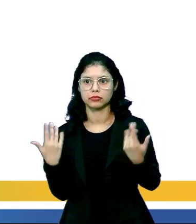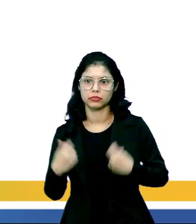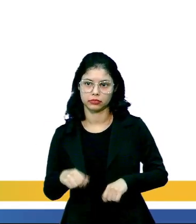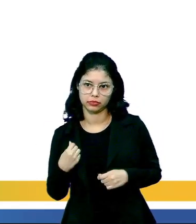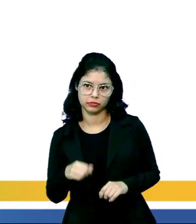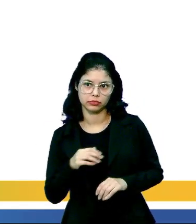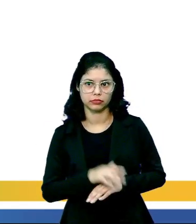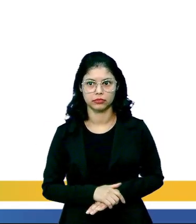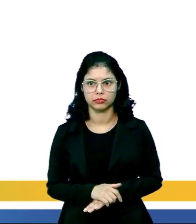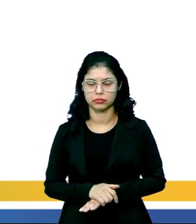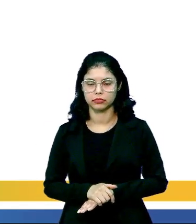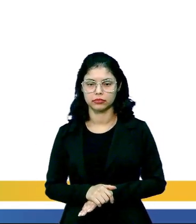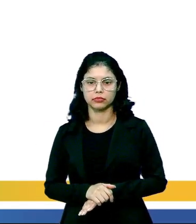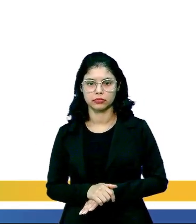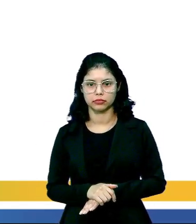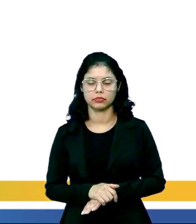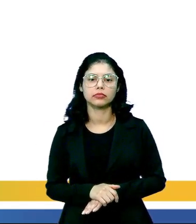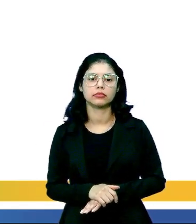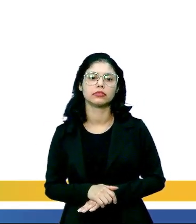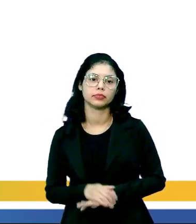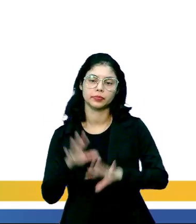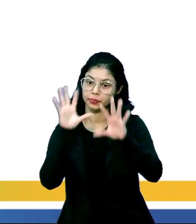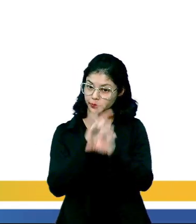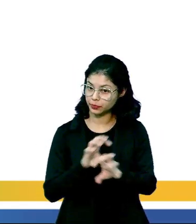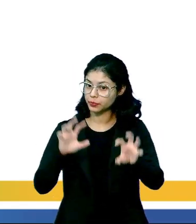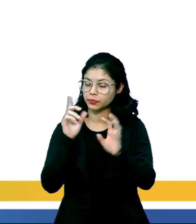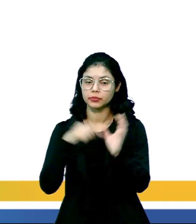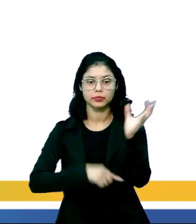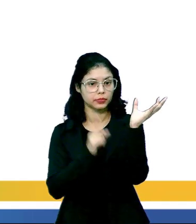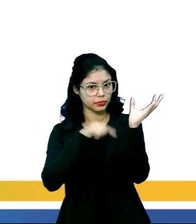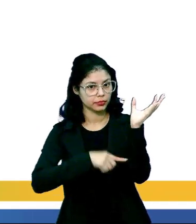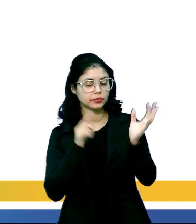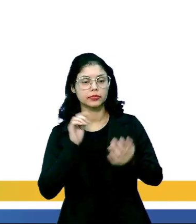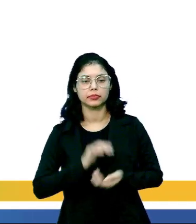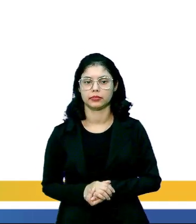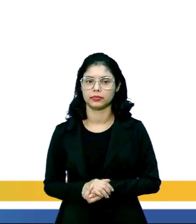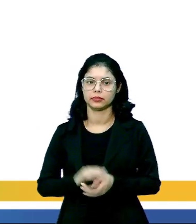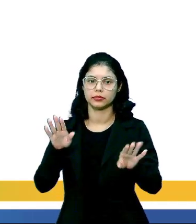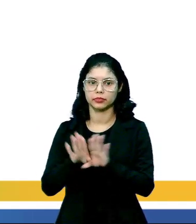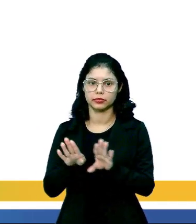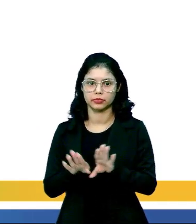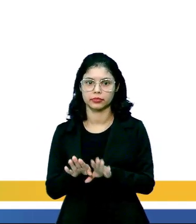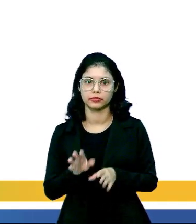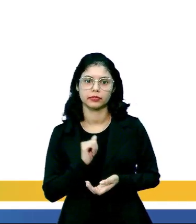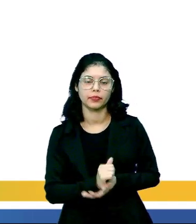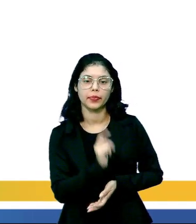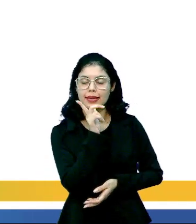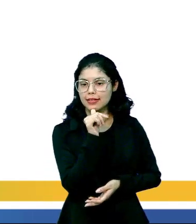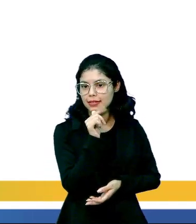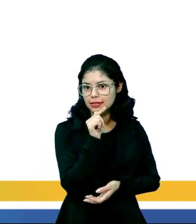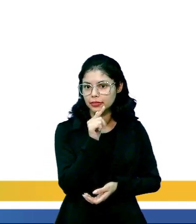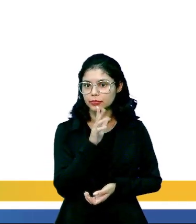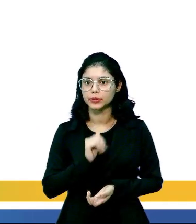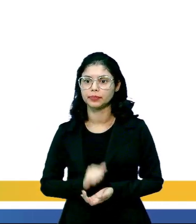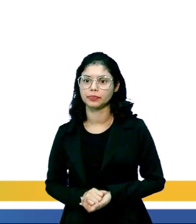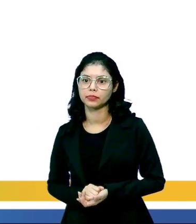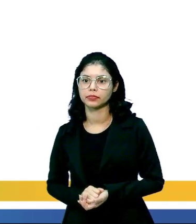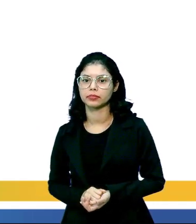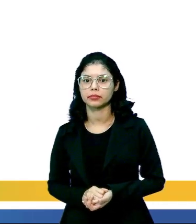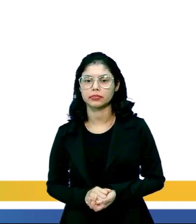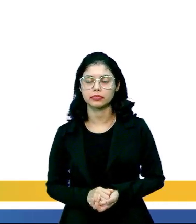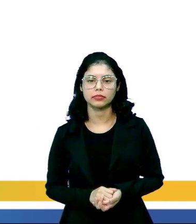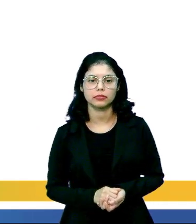precisa desse gás para fazer a fotossíntese. E temos a parte do suprimento de água.